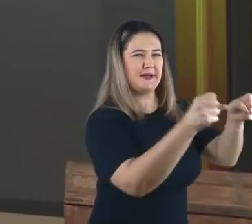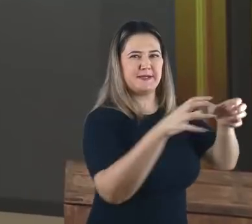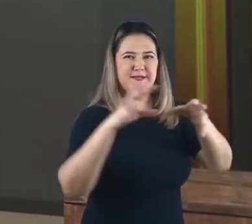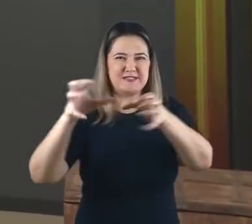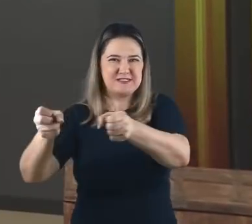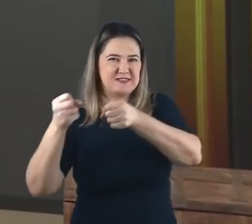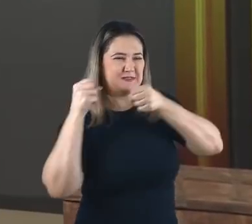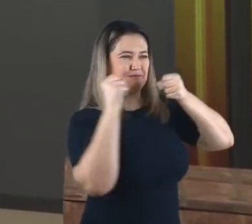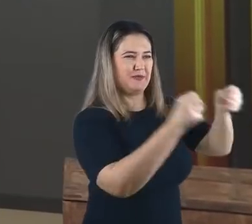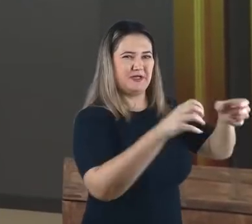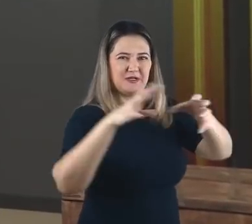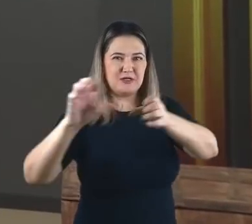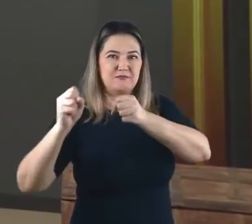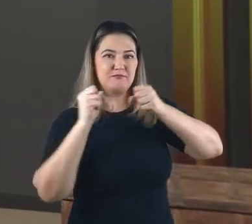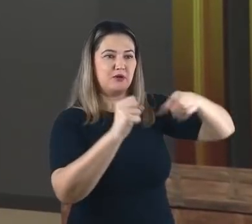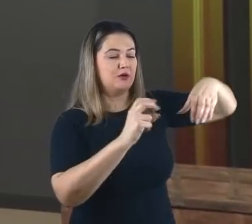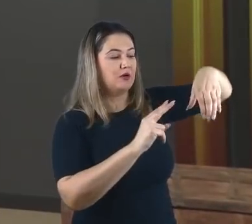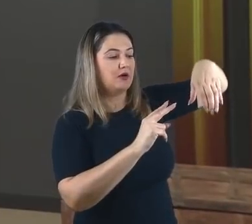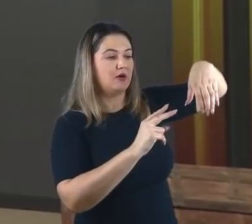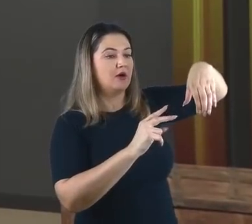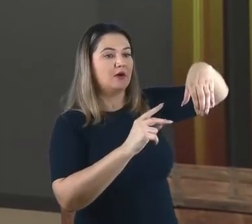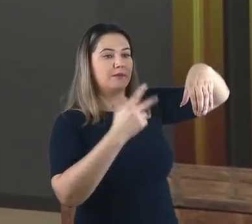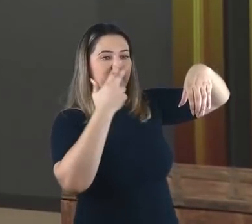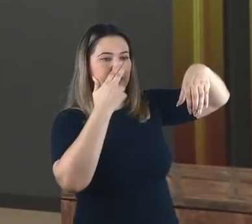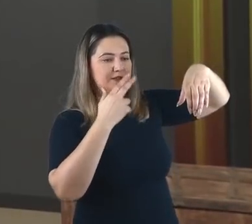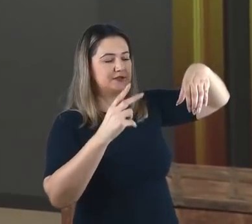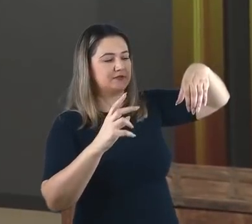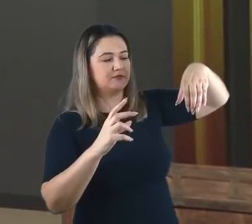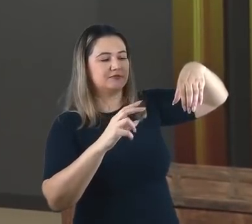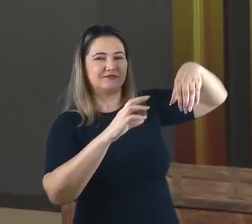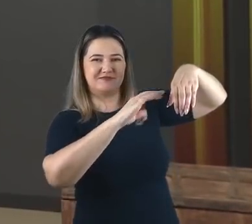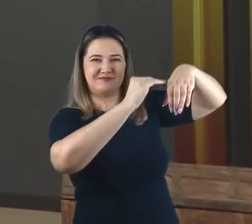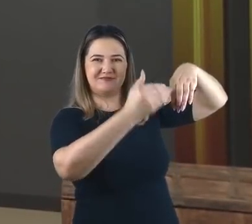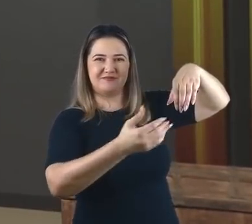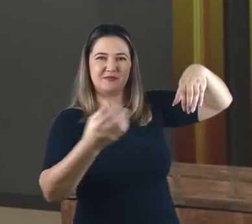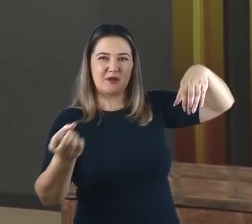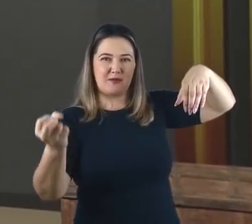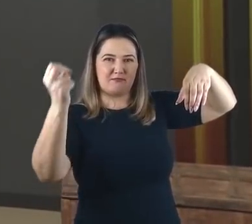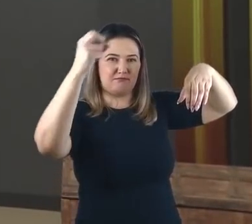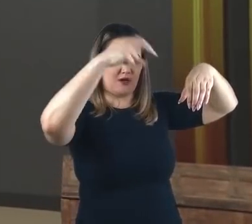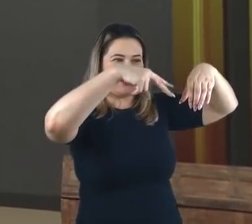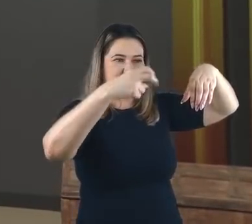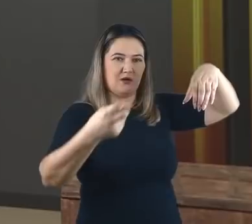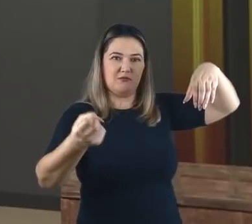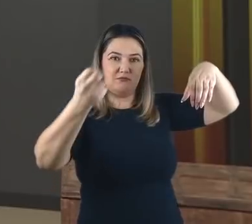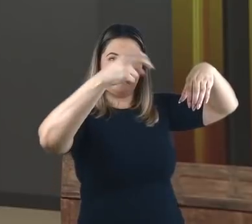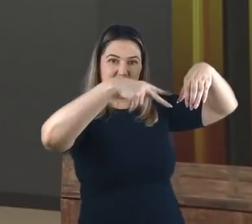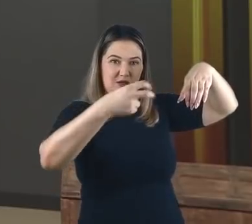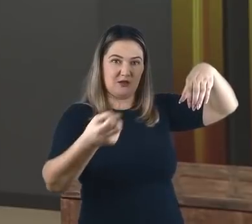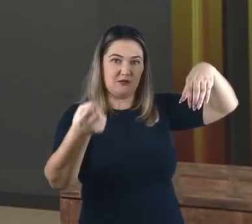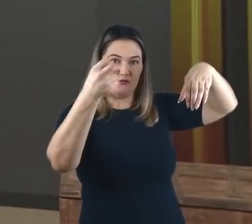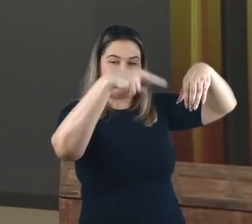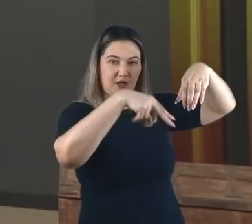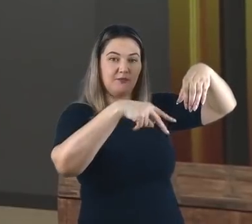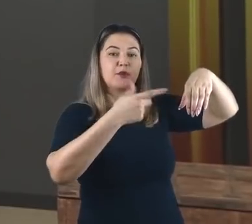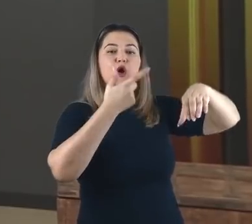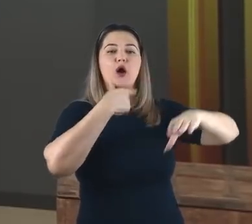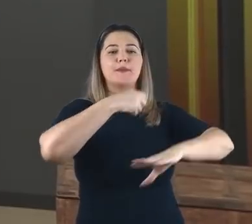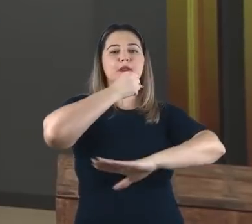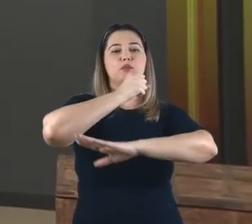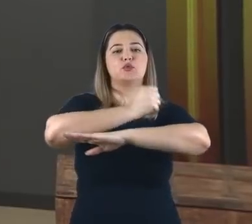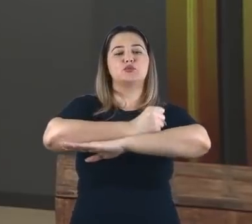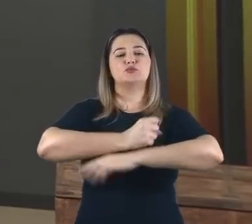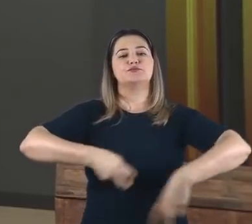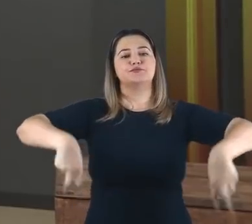cima para baixo eles foram jogados por essa janela por essa abertura lateral e Nabucodonosor sentado do lado de